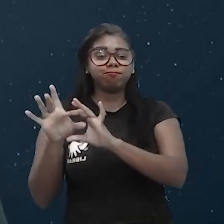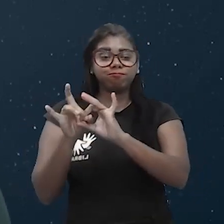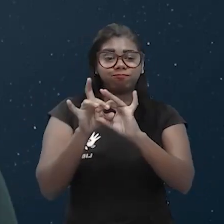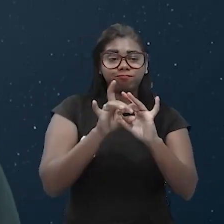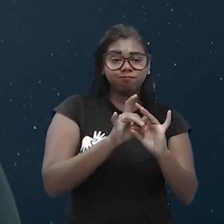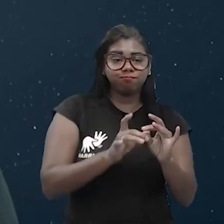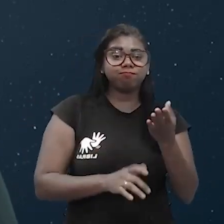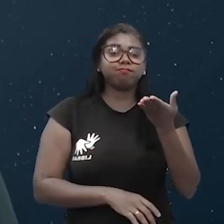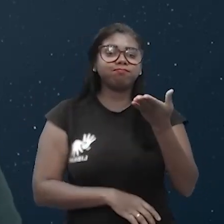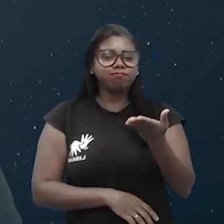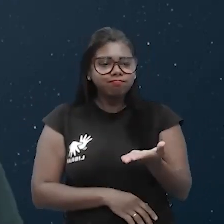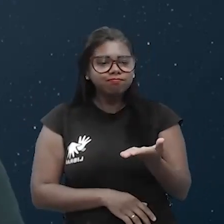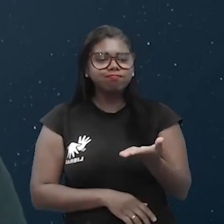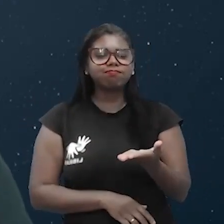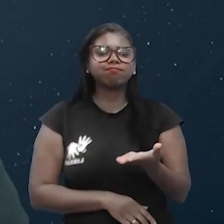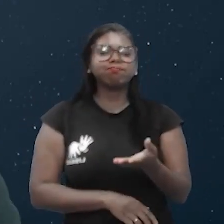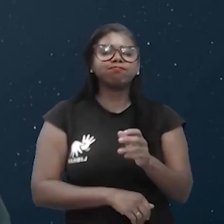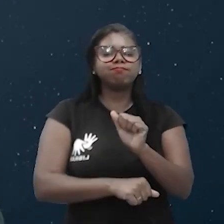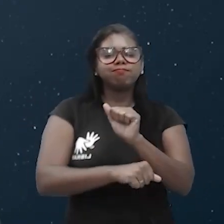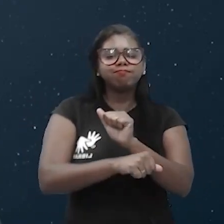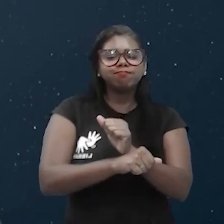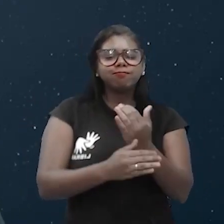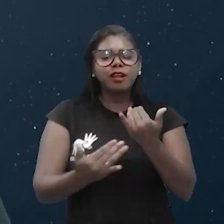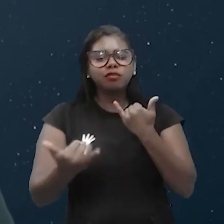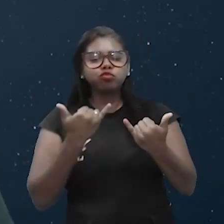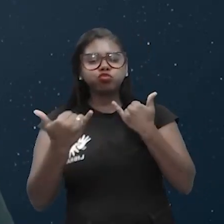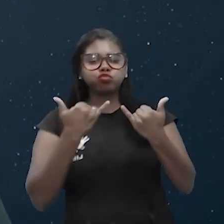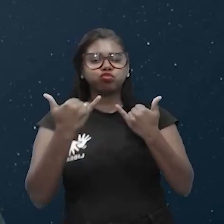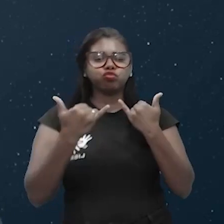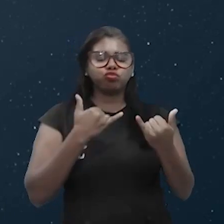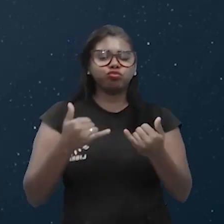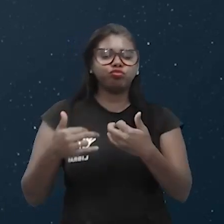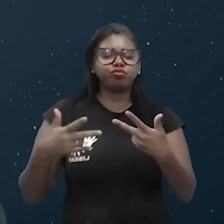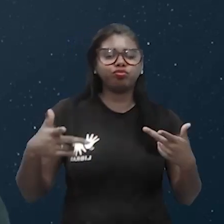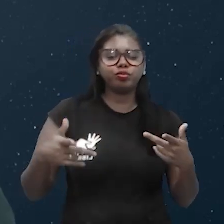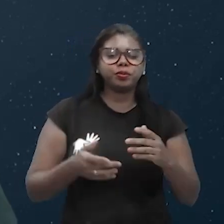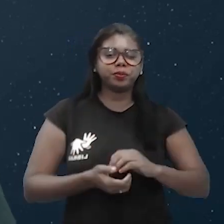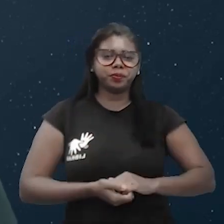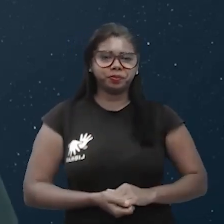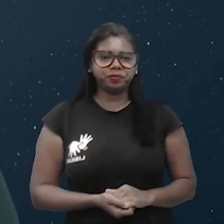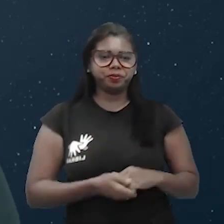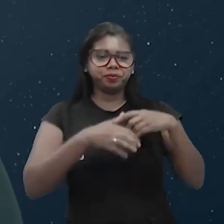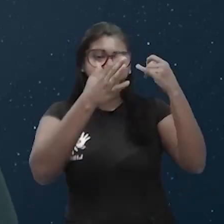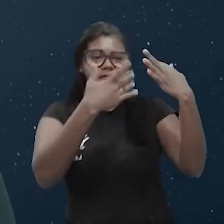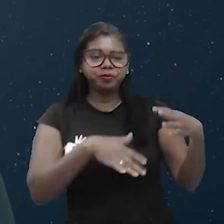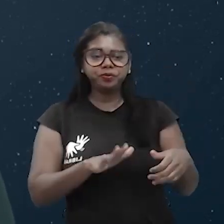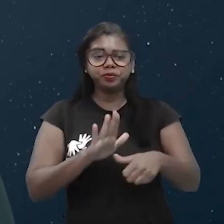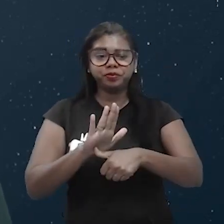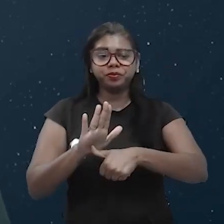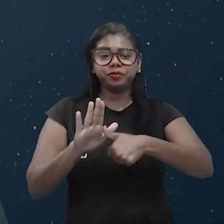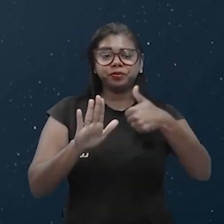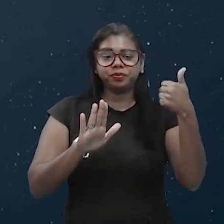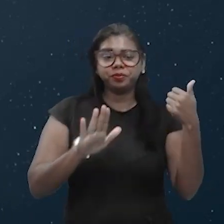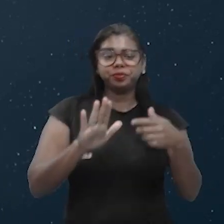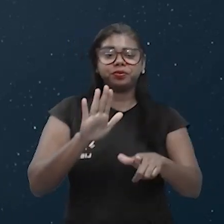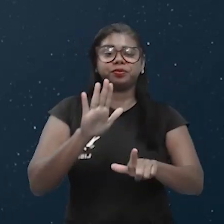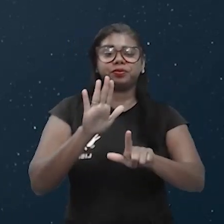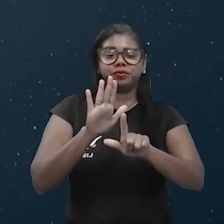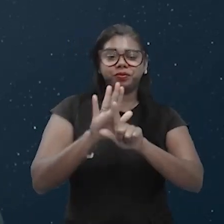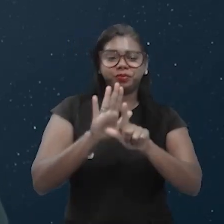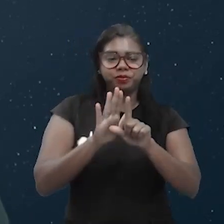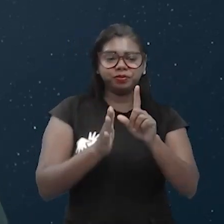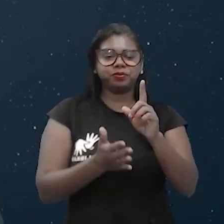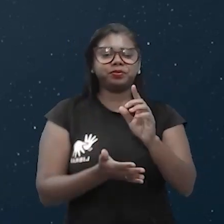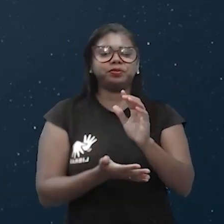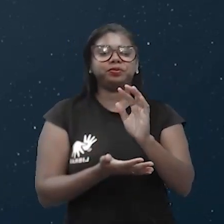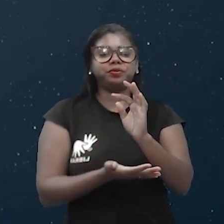pudesse ter uma pausa de uma informação para outra. Nós estávamos falando da primeira lei da termodinâmica, no qual a gente